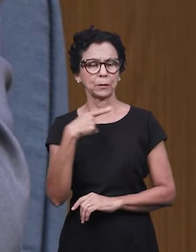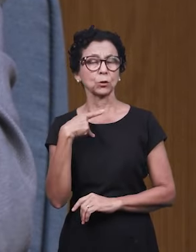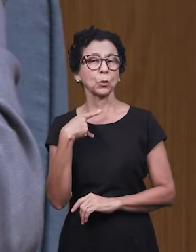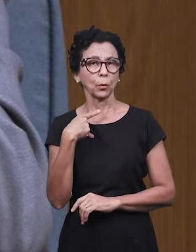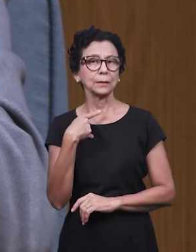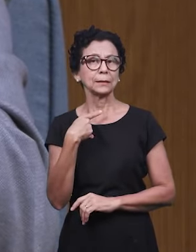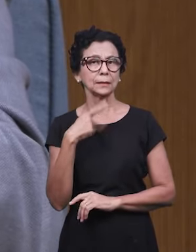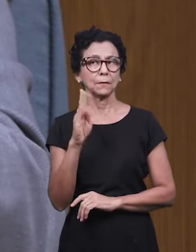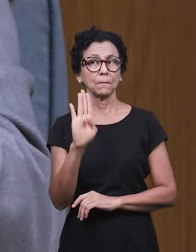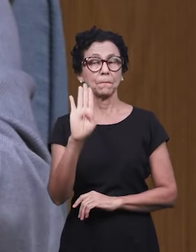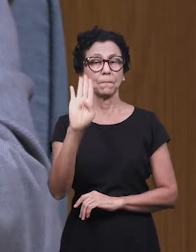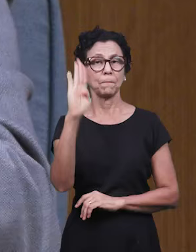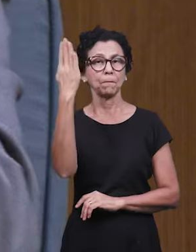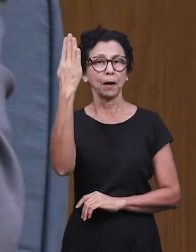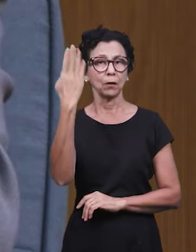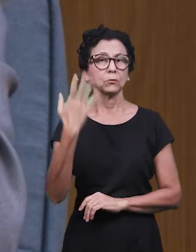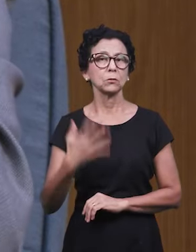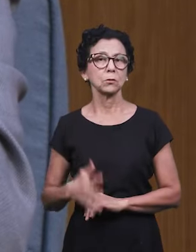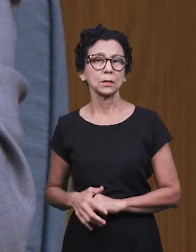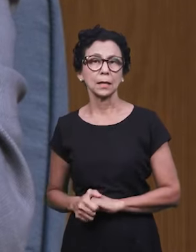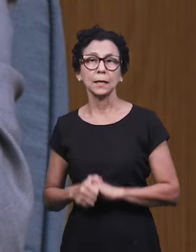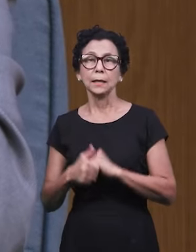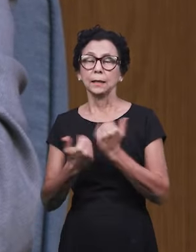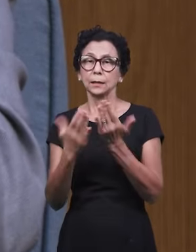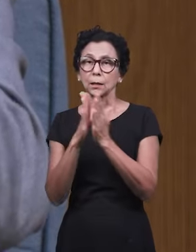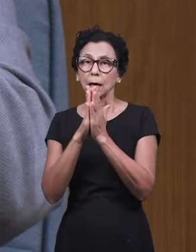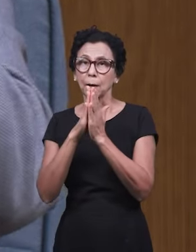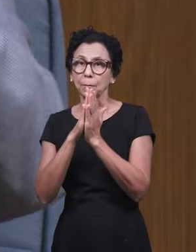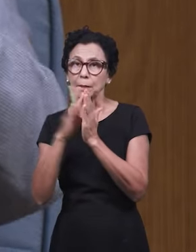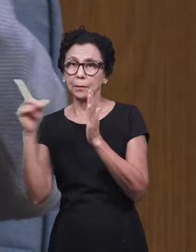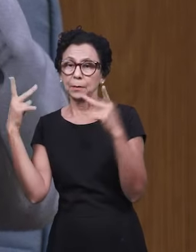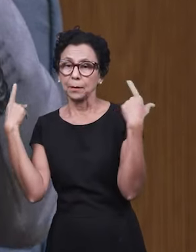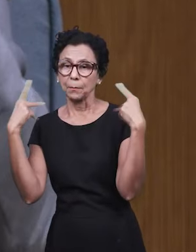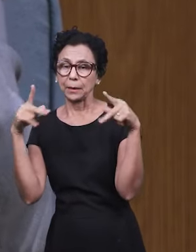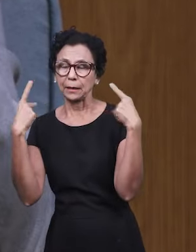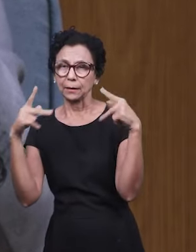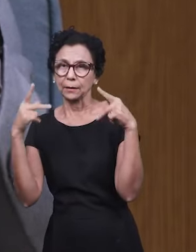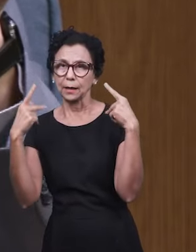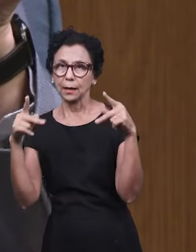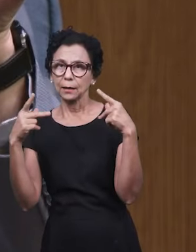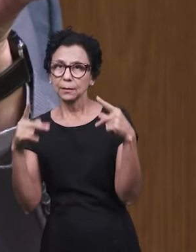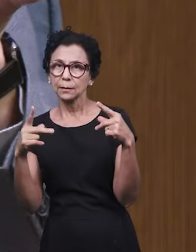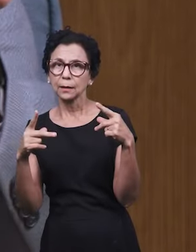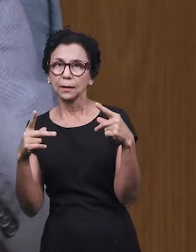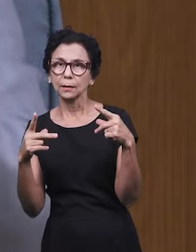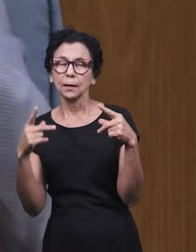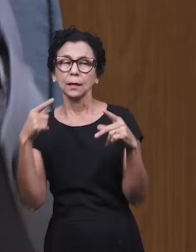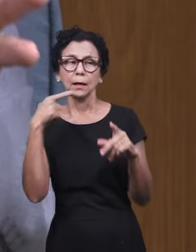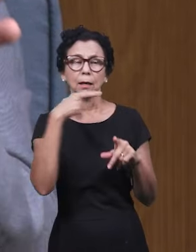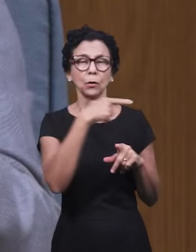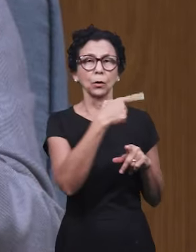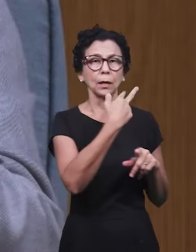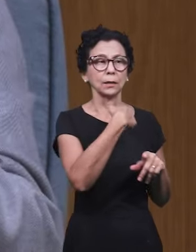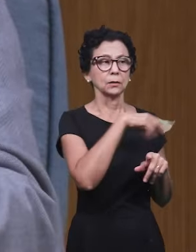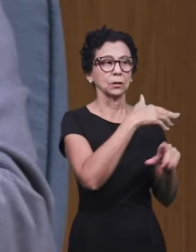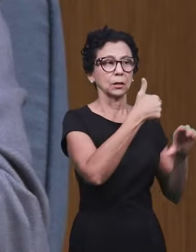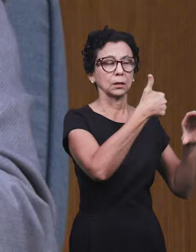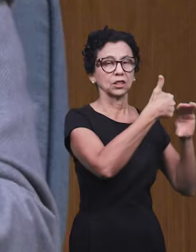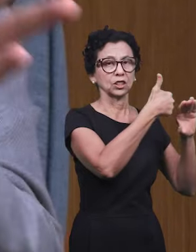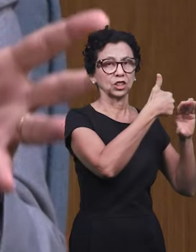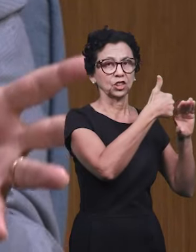a Bíblia seria pregada, aquilo que a gente fala que é o cristianismo que se tornou uma sigla,